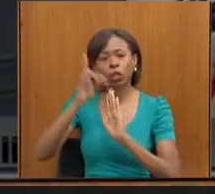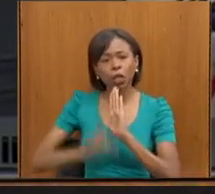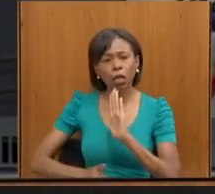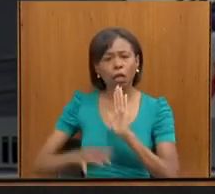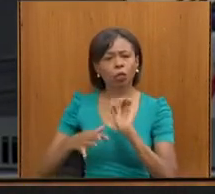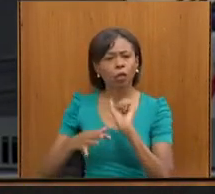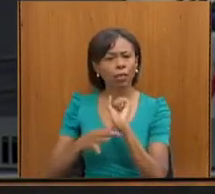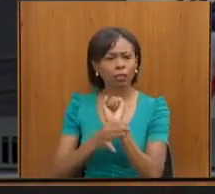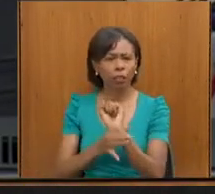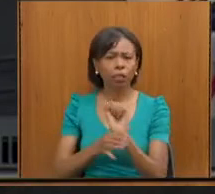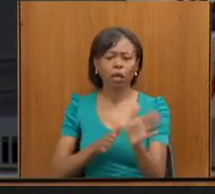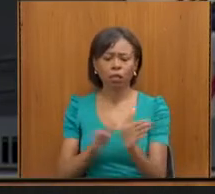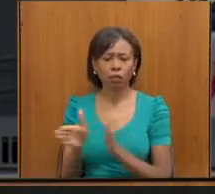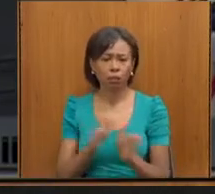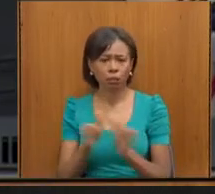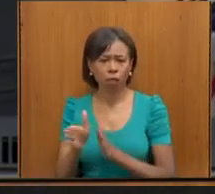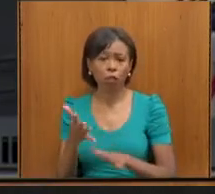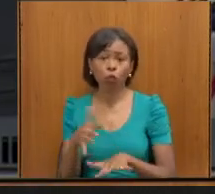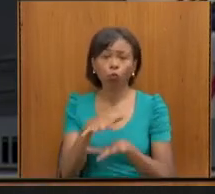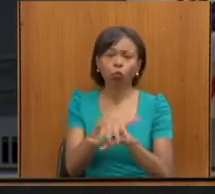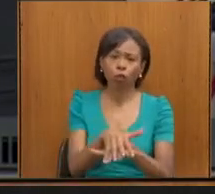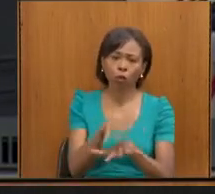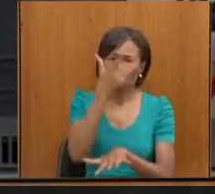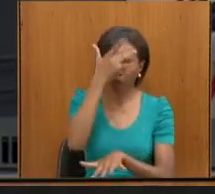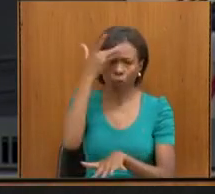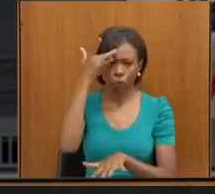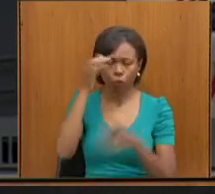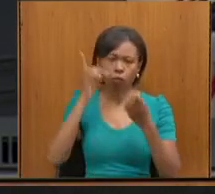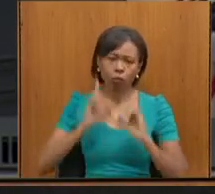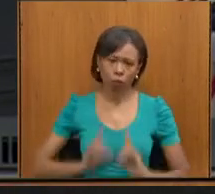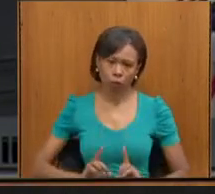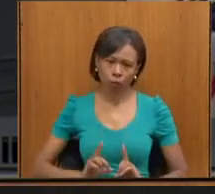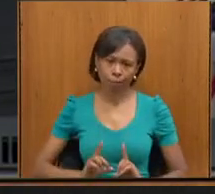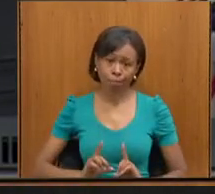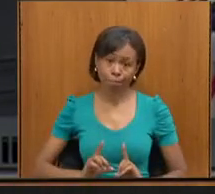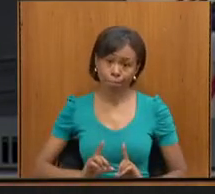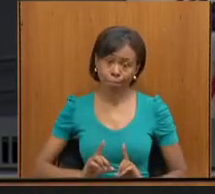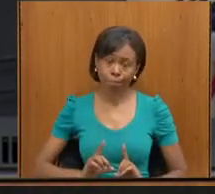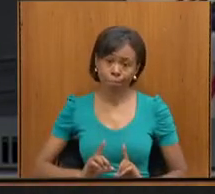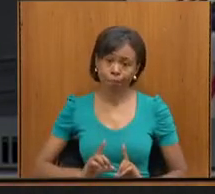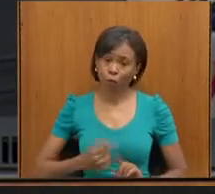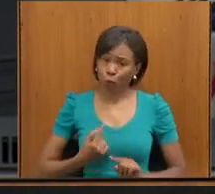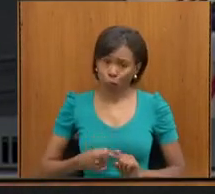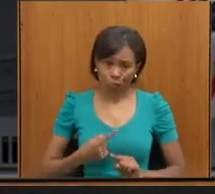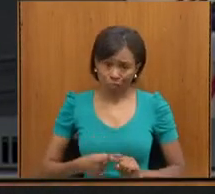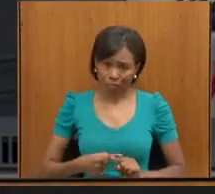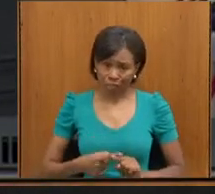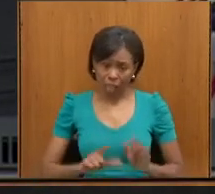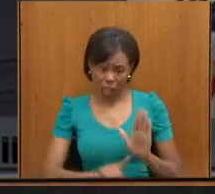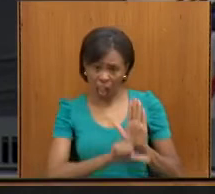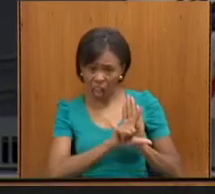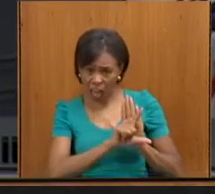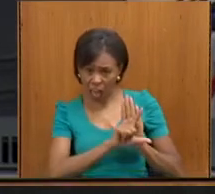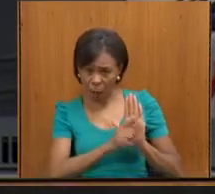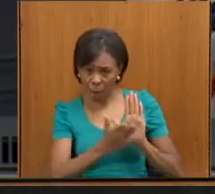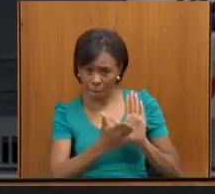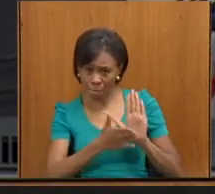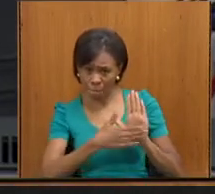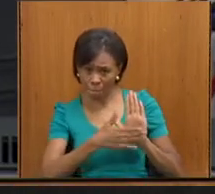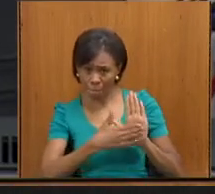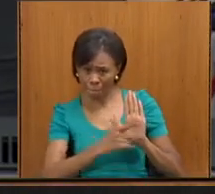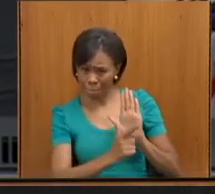acessibilidade e para a inclusão das pessoas com deficiência. Porque não adianta só estar na lei. Nós precisamos dar